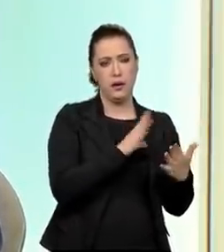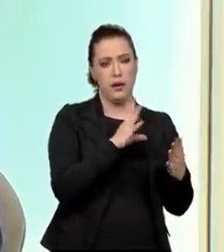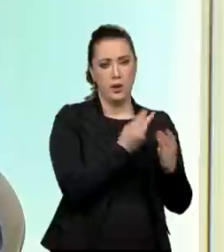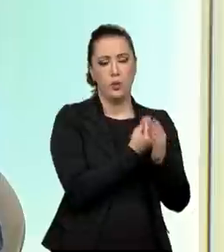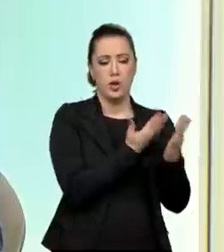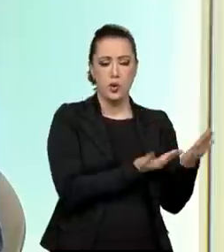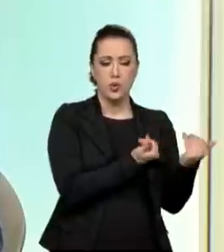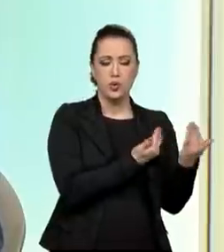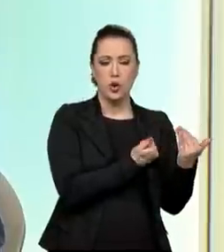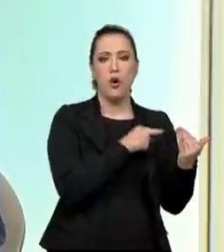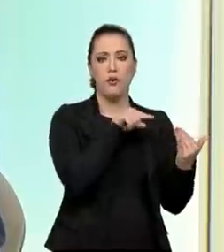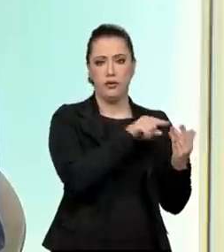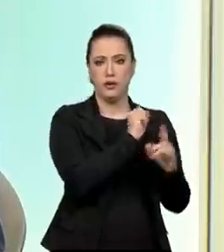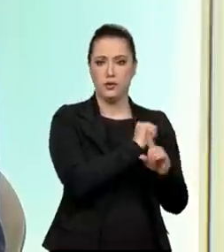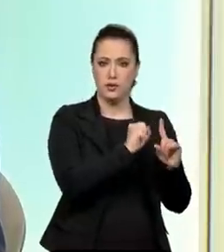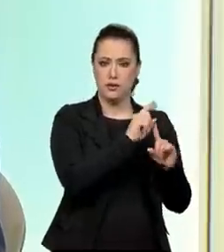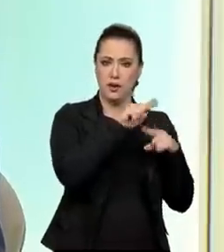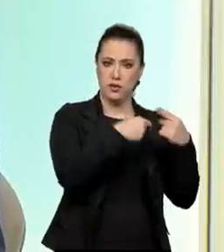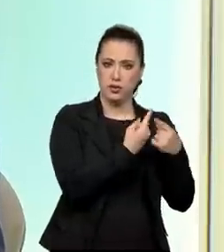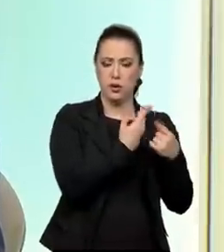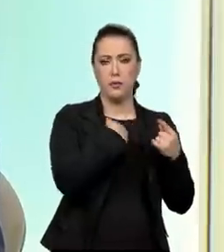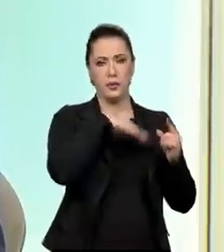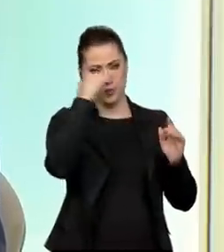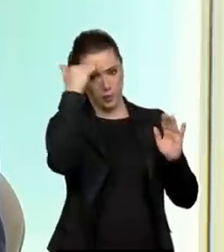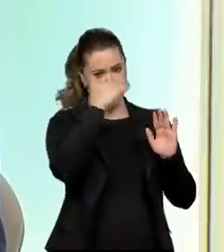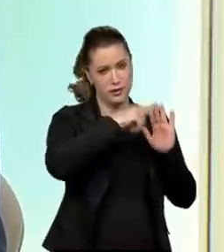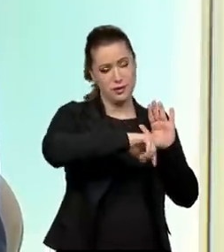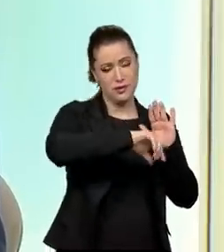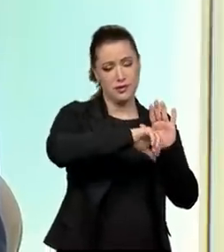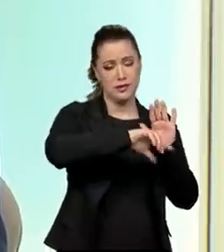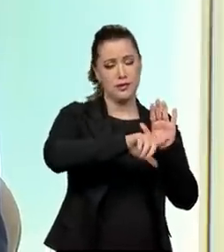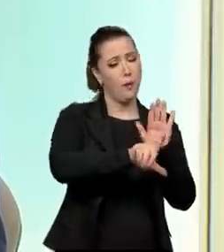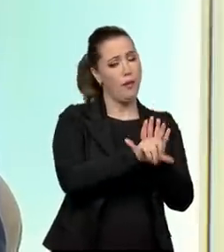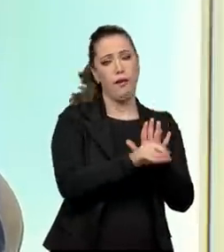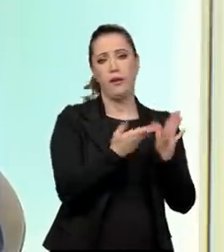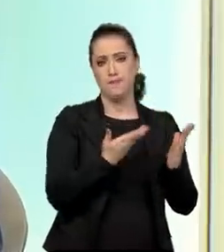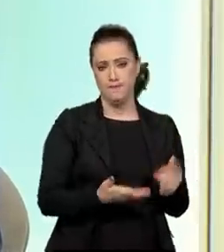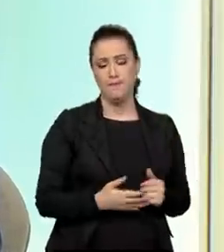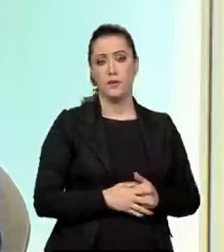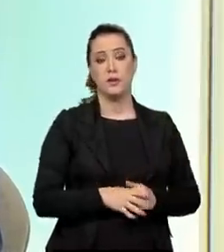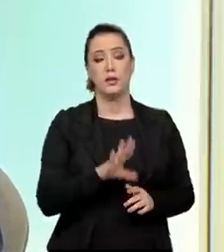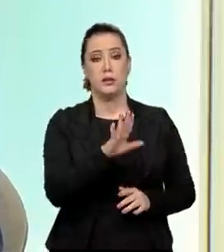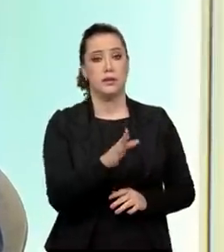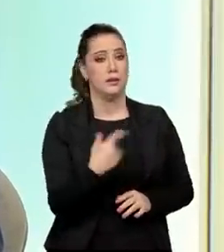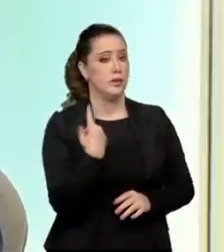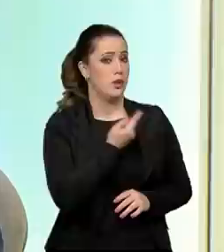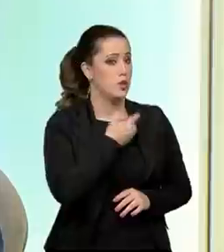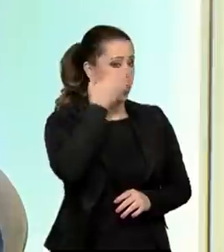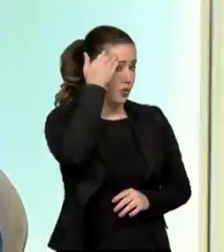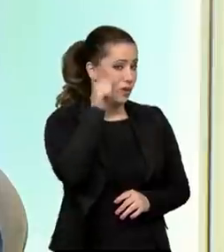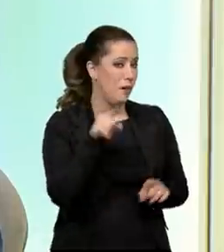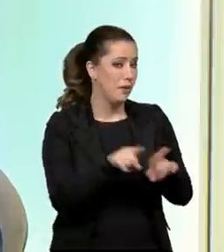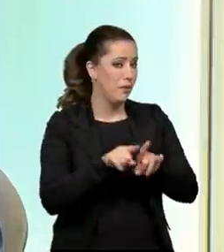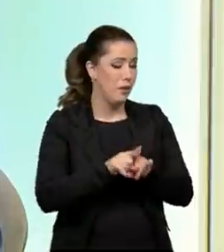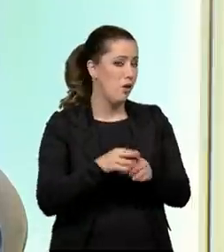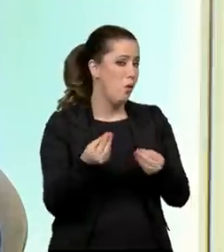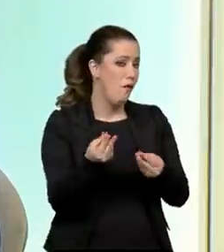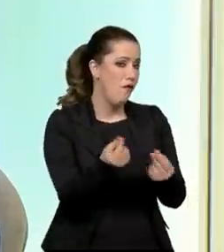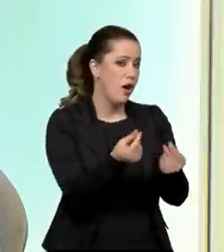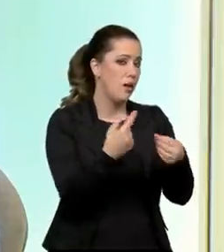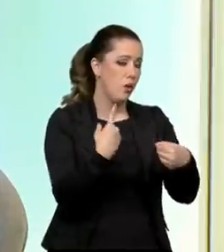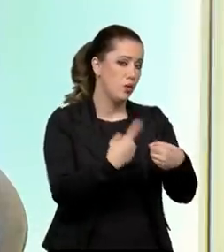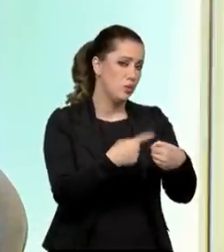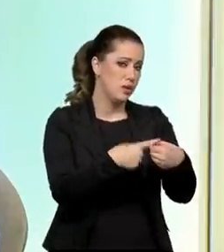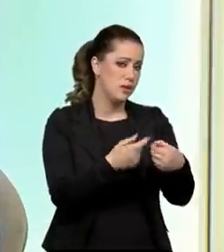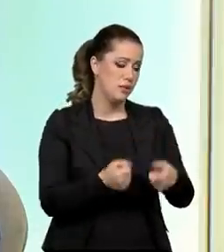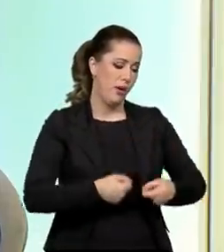formalmente o OCA, que é o Orçamento da Criança e do Adolescente. Nós não sabemos muito bem quanto que os municípios gastam com a criança. É algo